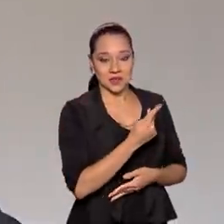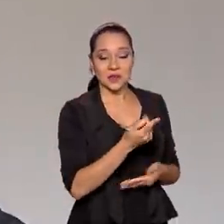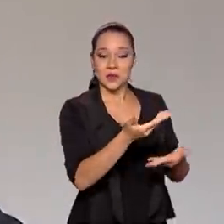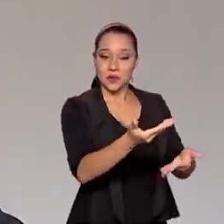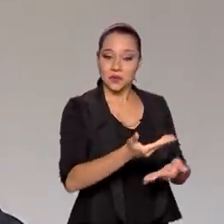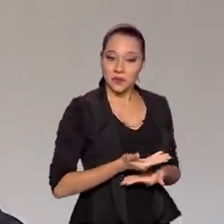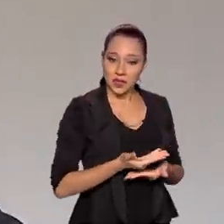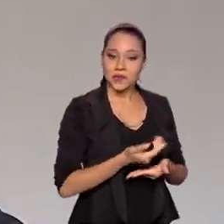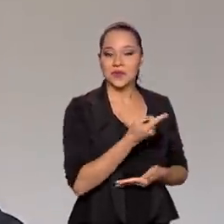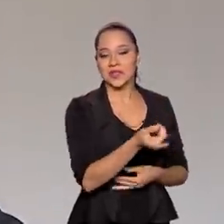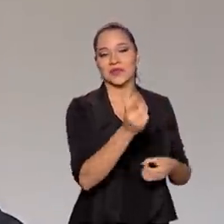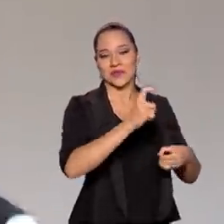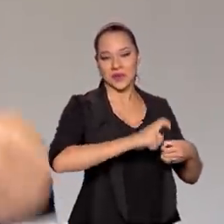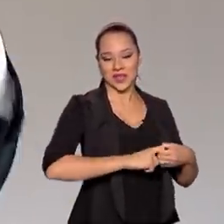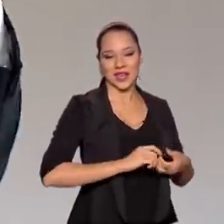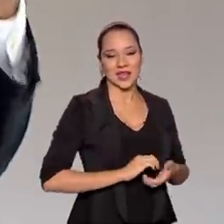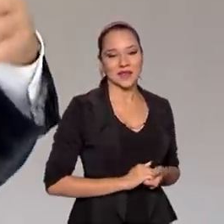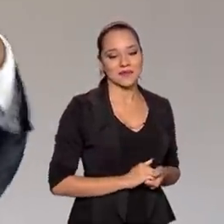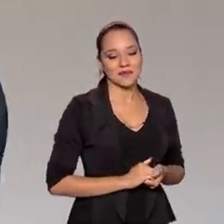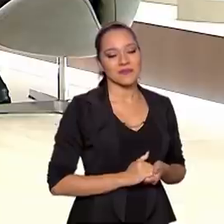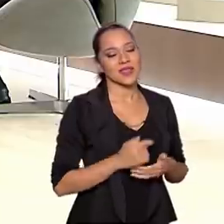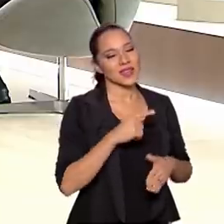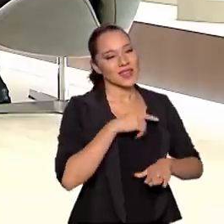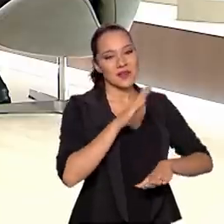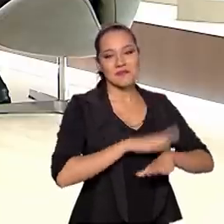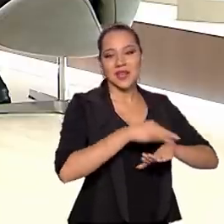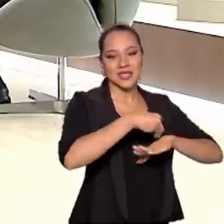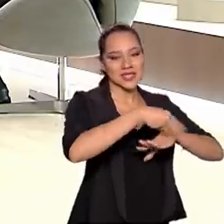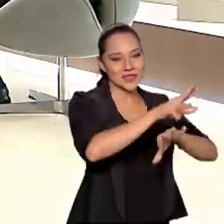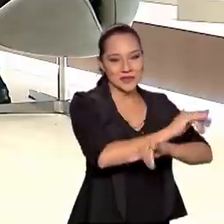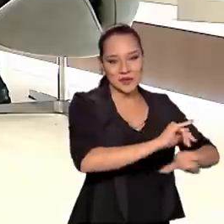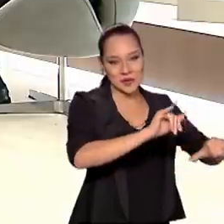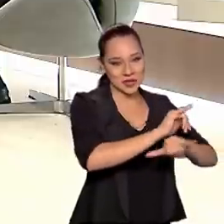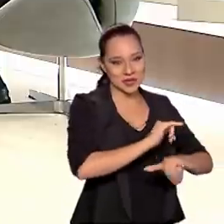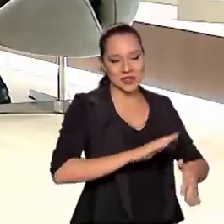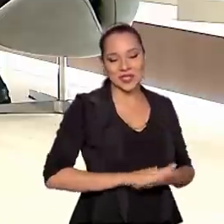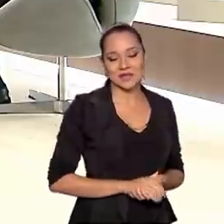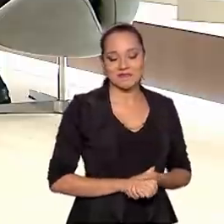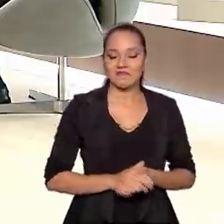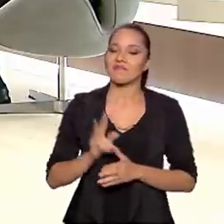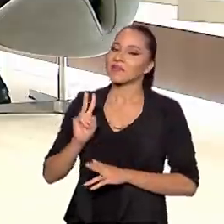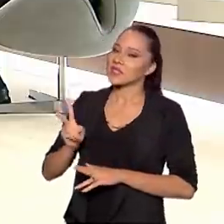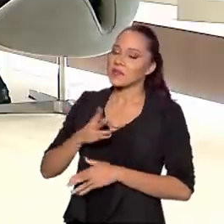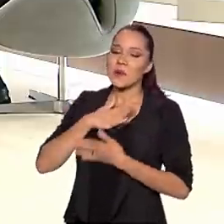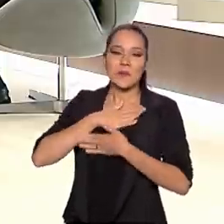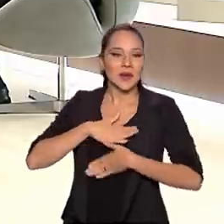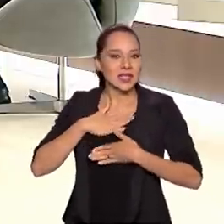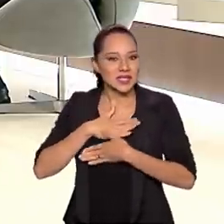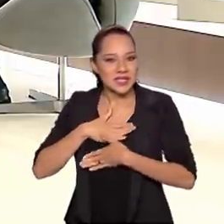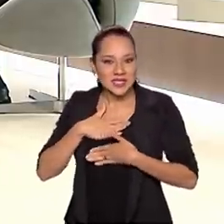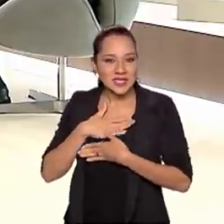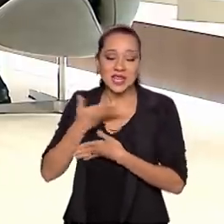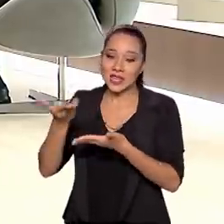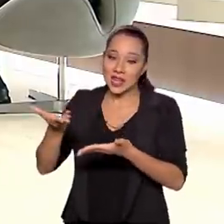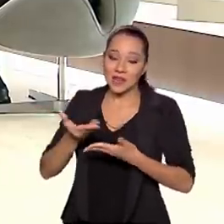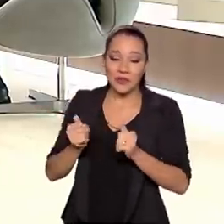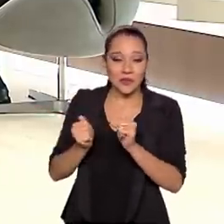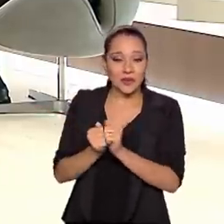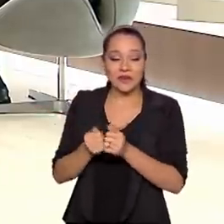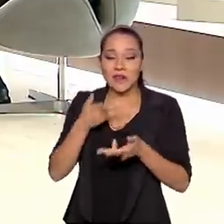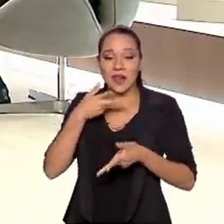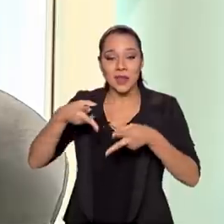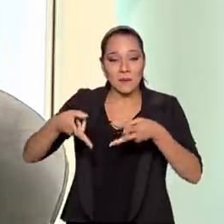o convite para o senhor voltar e trazer mais informações, novidades. Claro, sempre as ordens. É um prazer, uma satisfação muito grande para a